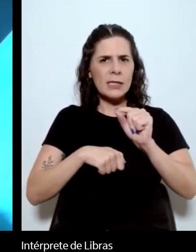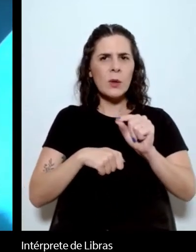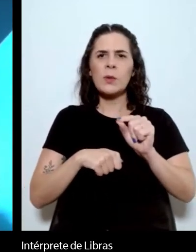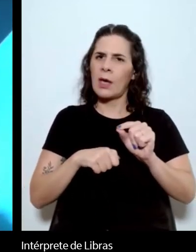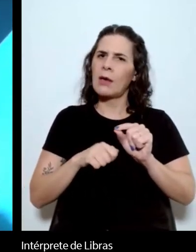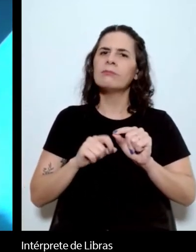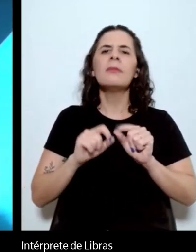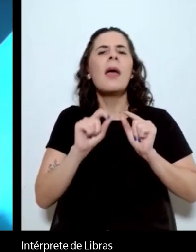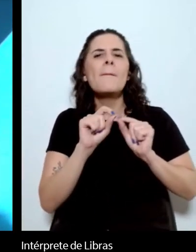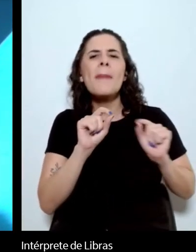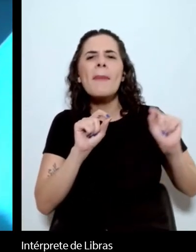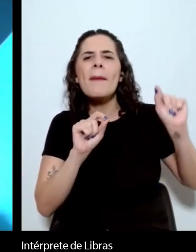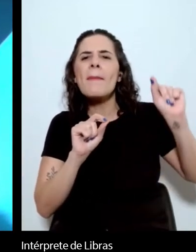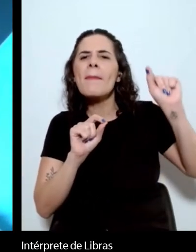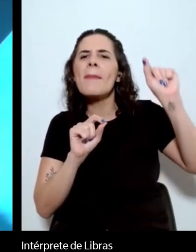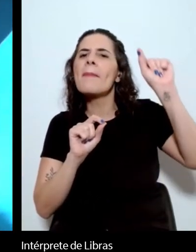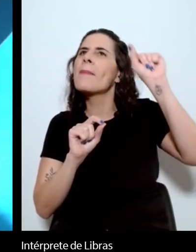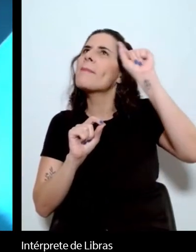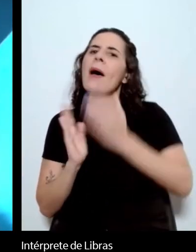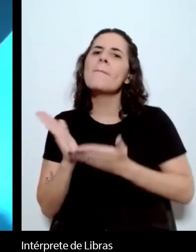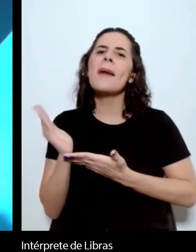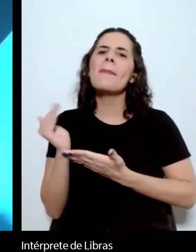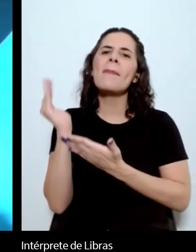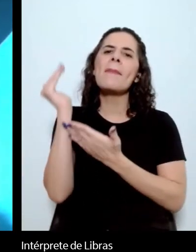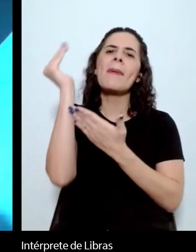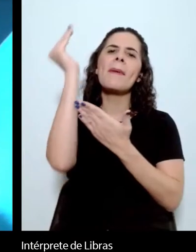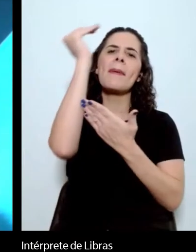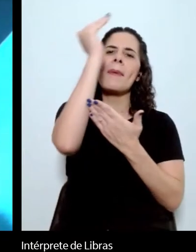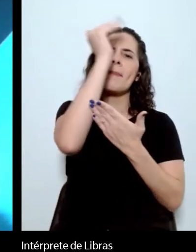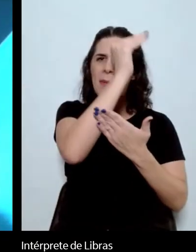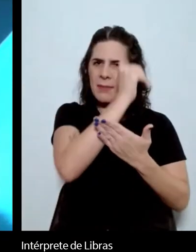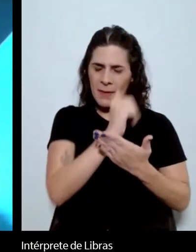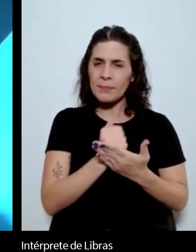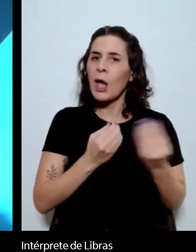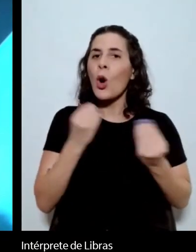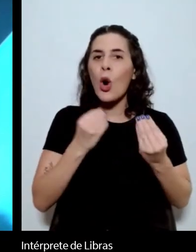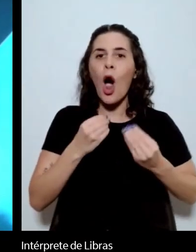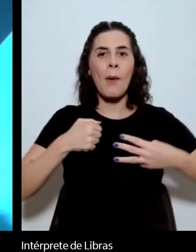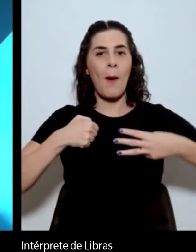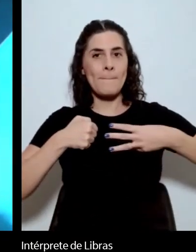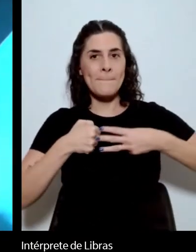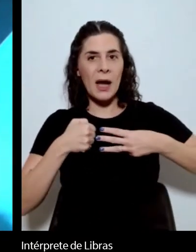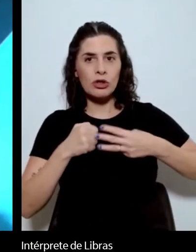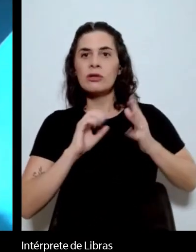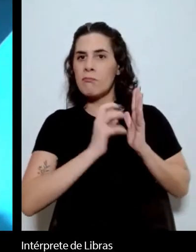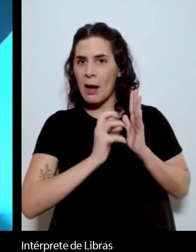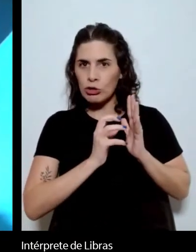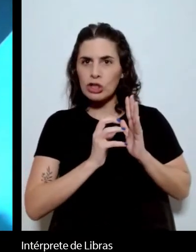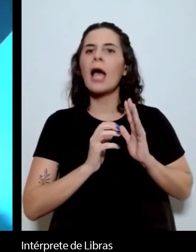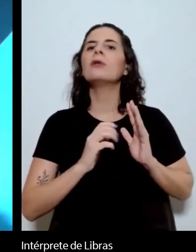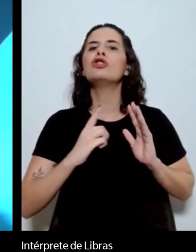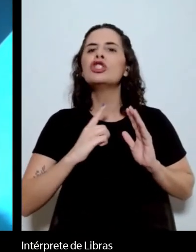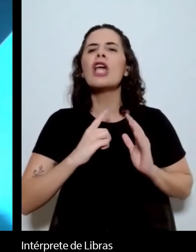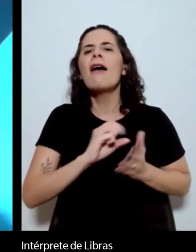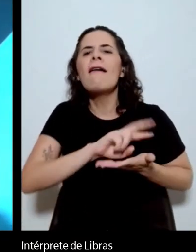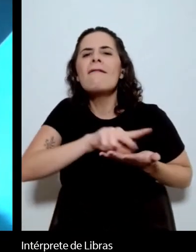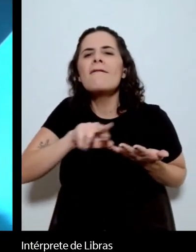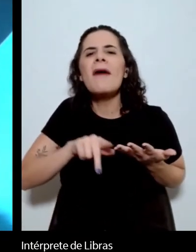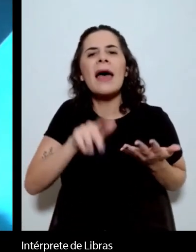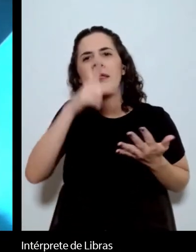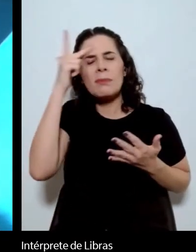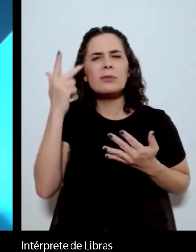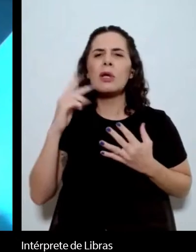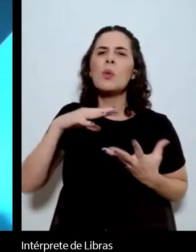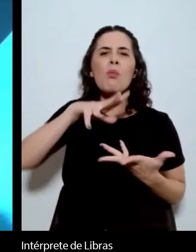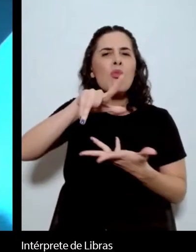realizado através de um banco de dados que foi preenchido por colaboradores do projeto em todo o mundo, várias universidades,